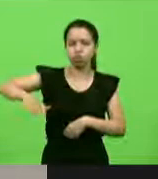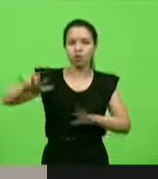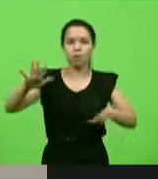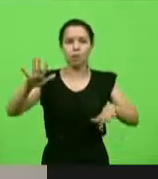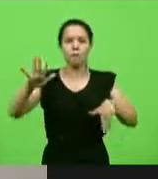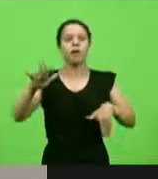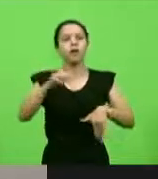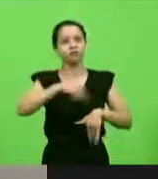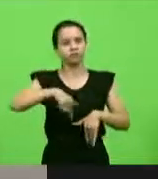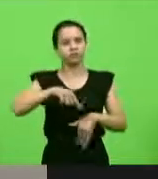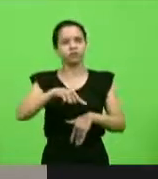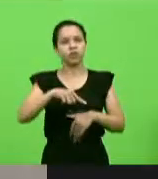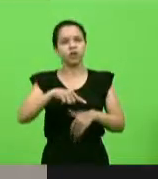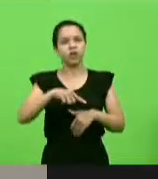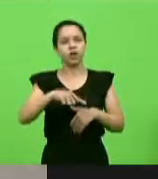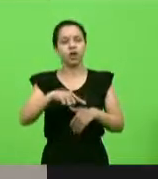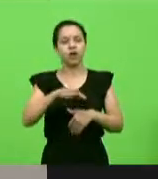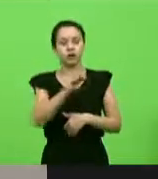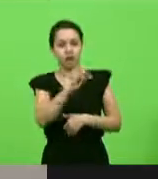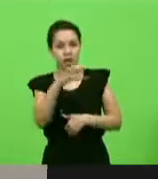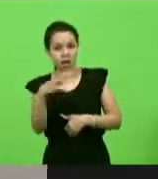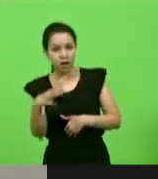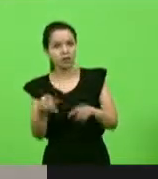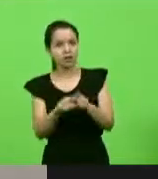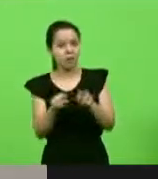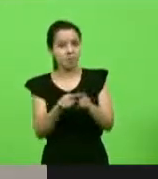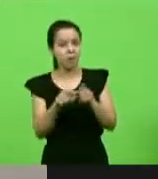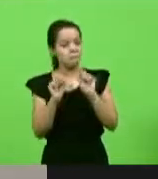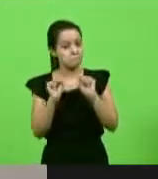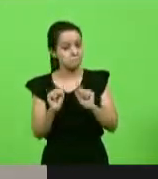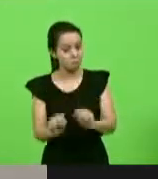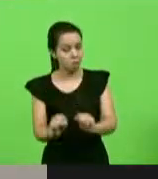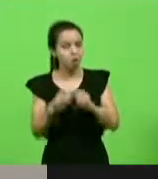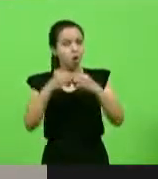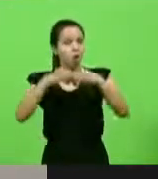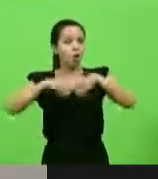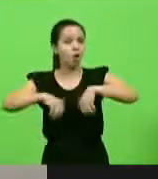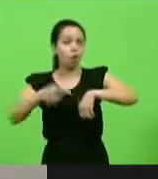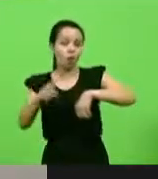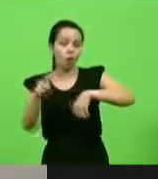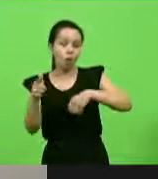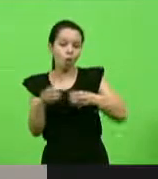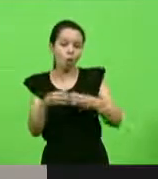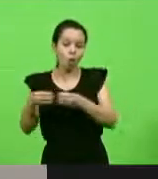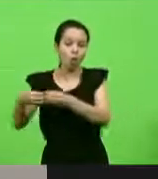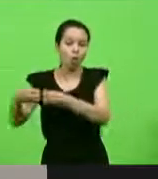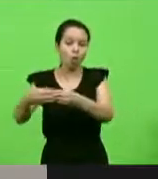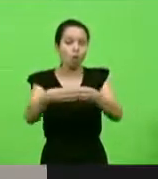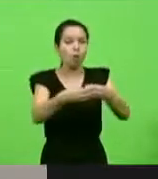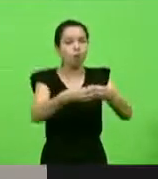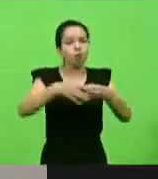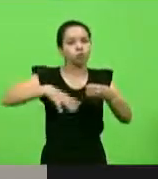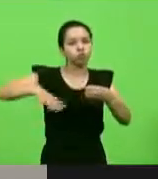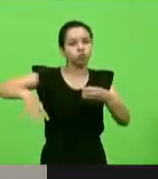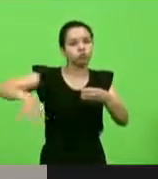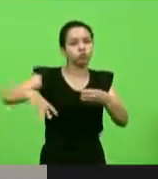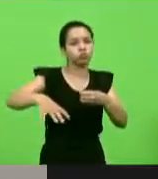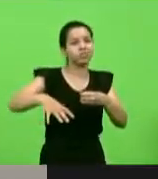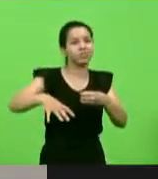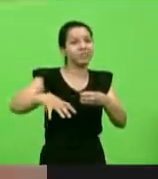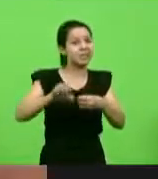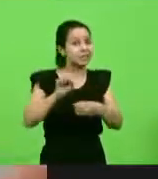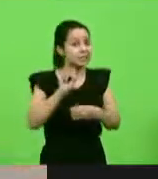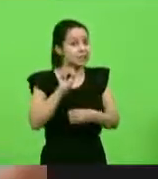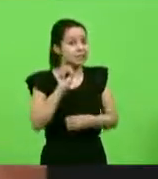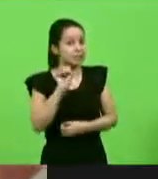regiões próximas. E vejam bem, na hipótese de vazamento, que